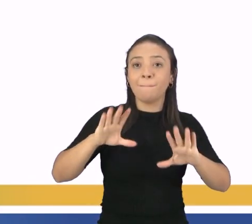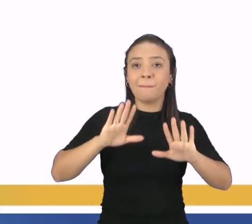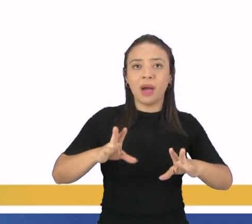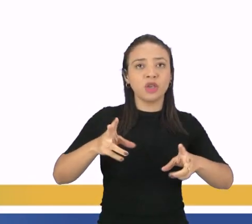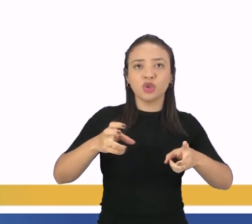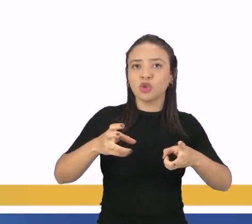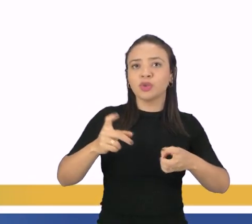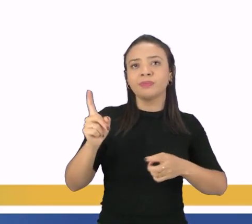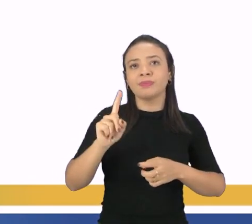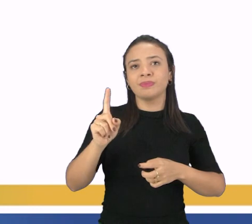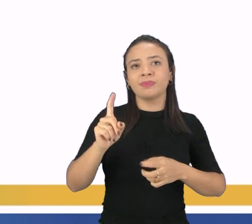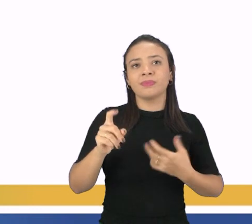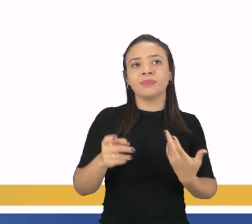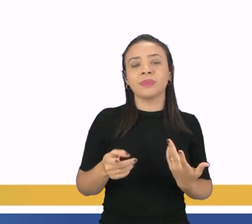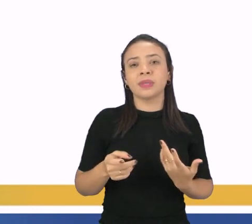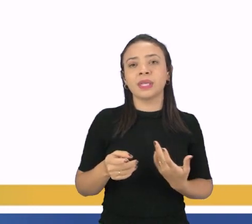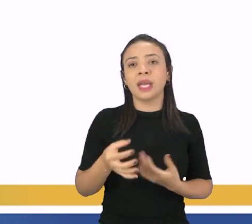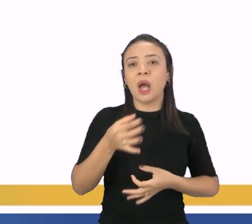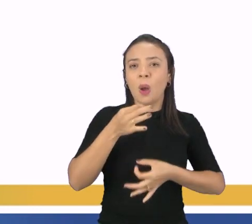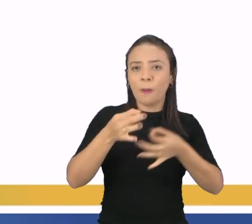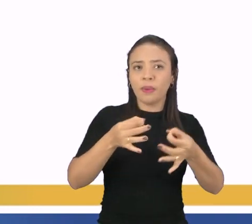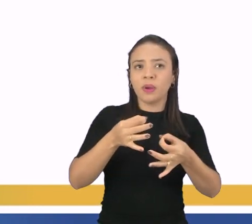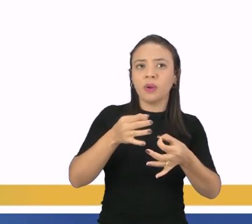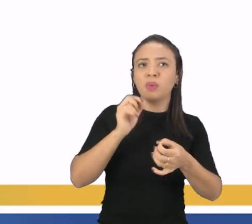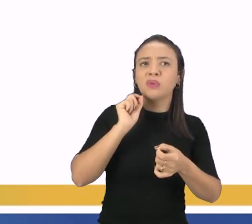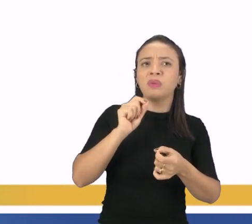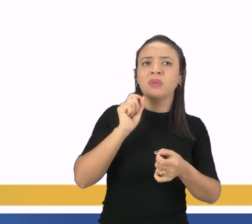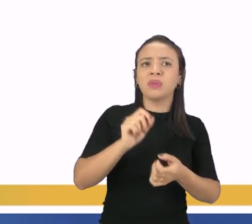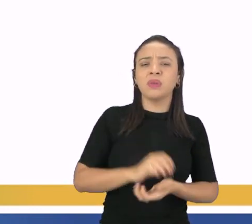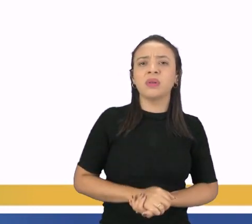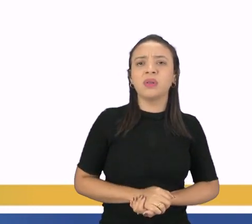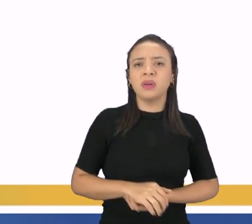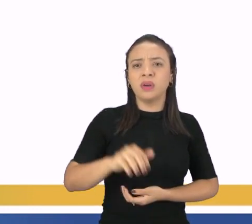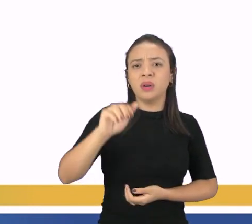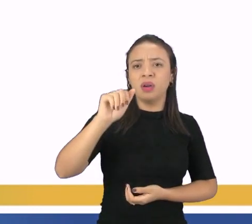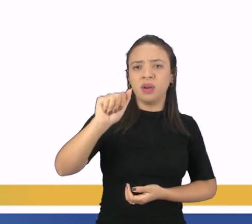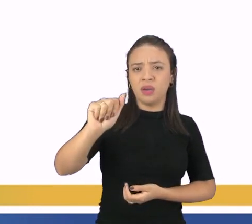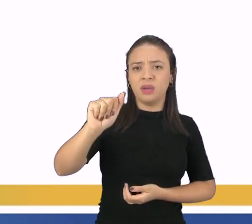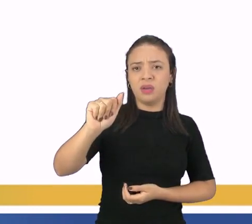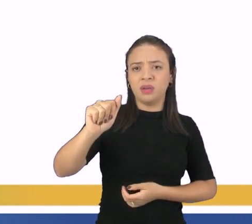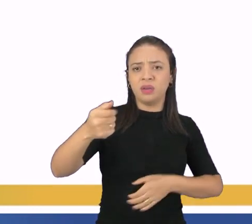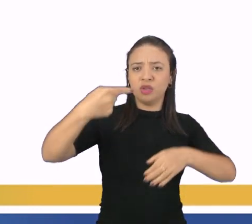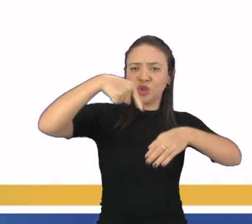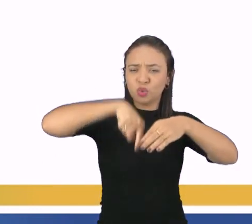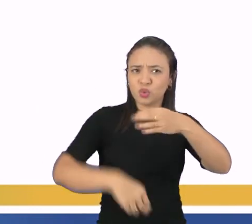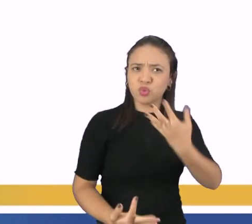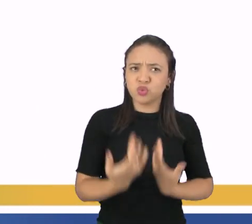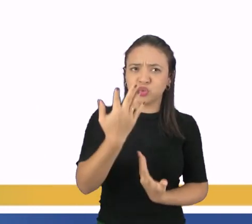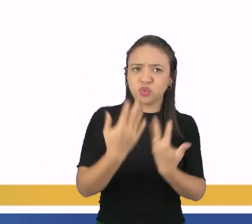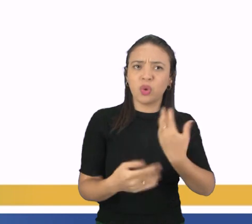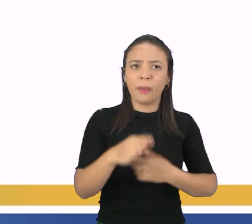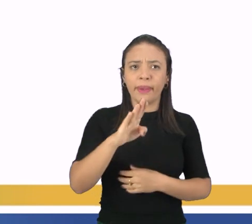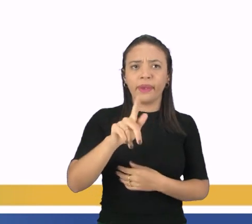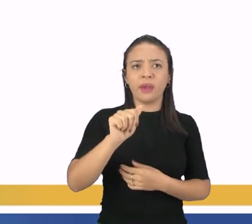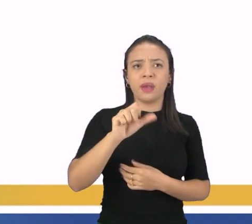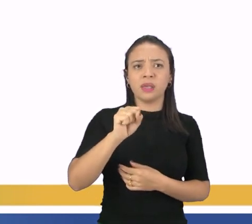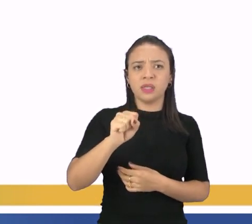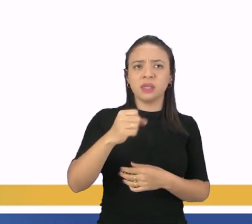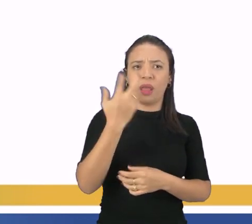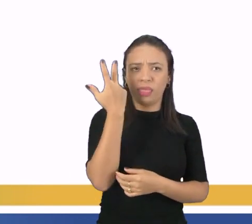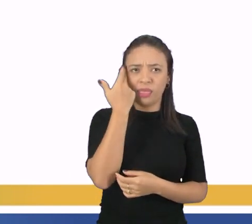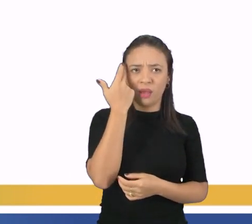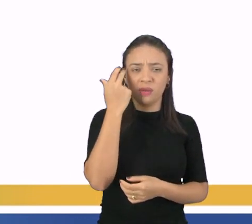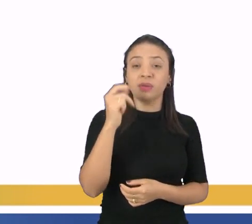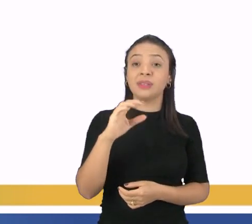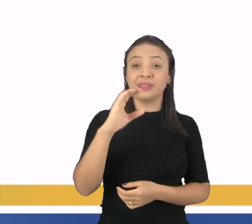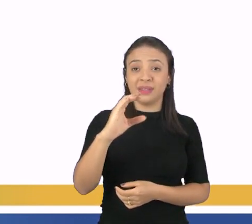exploradas a citação está associada a letra A petróleo letra B gás